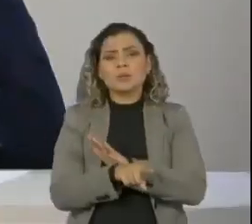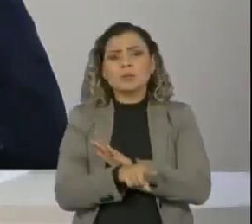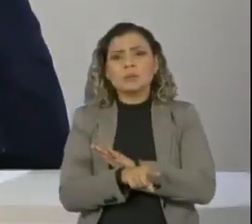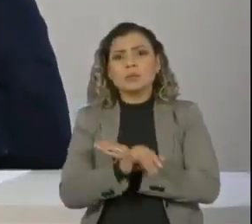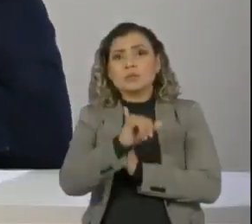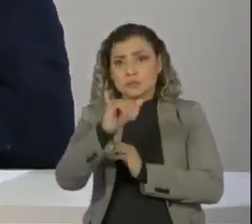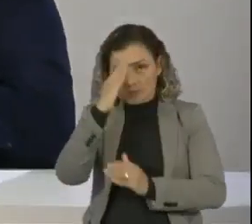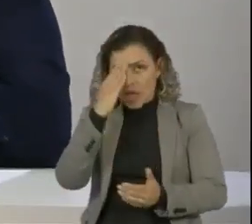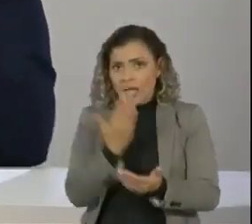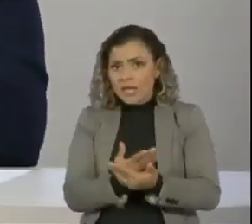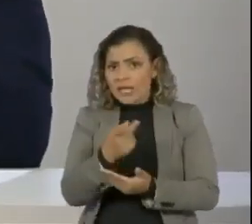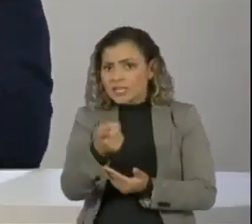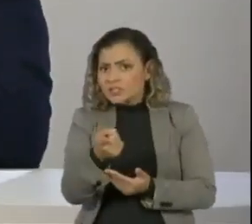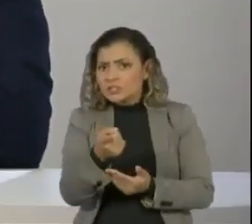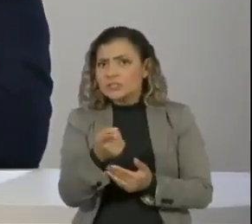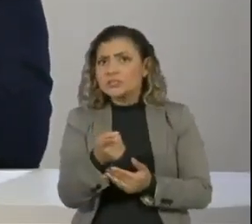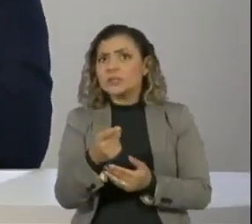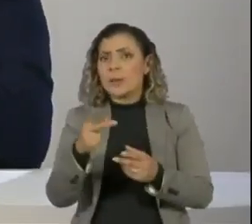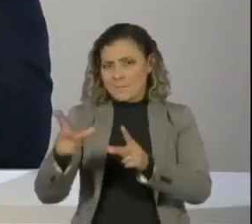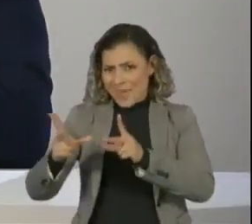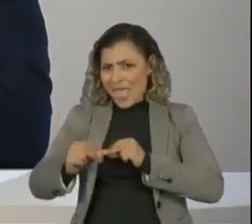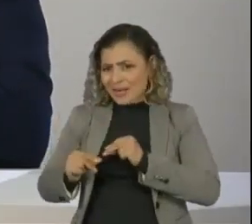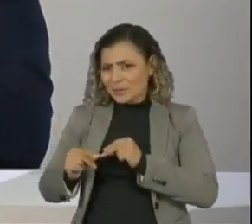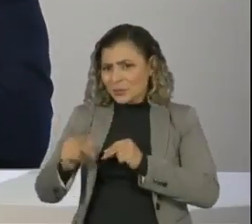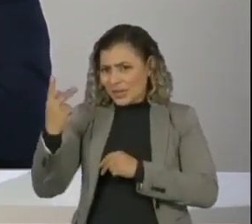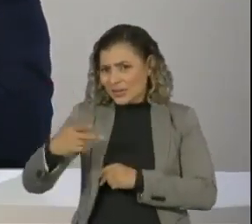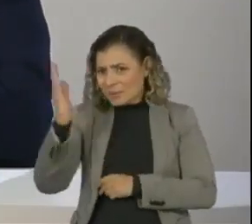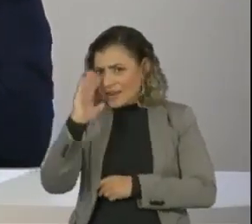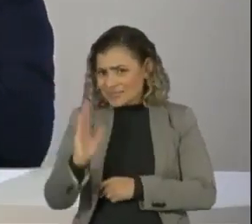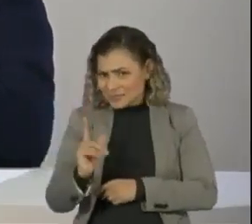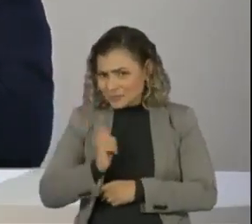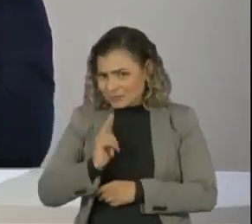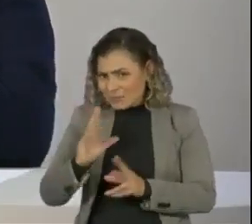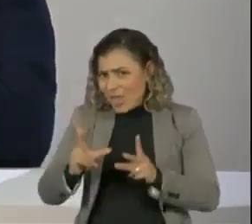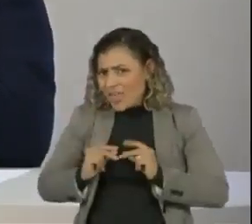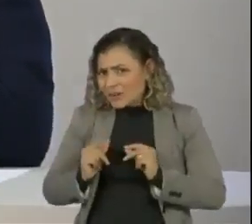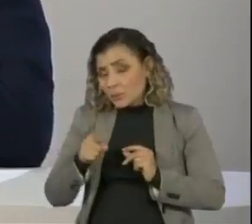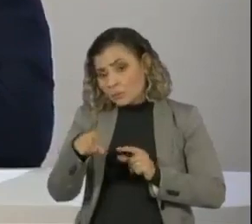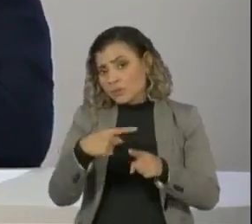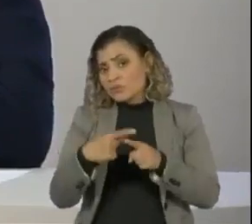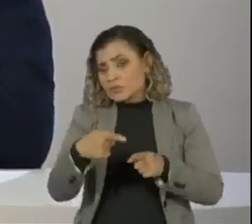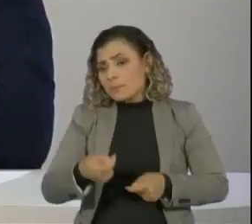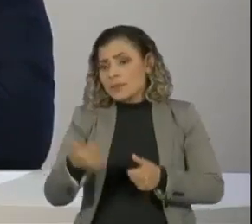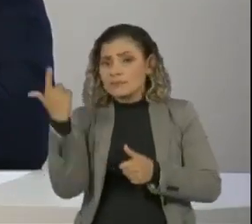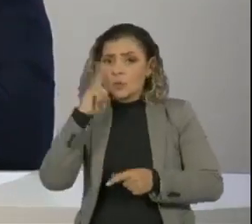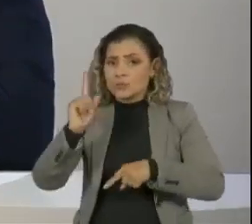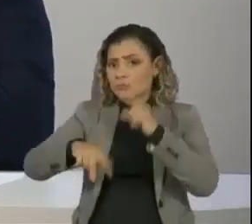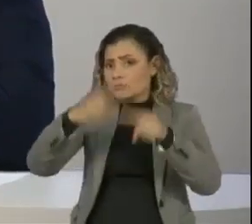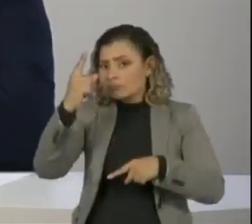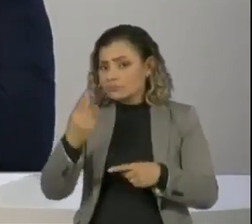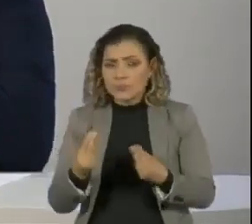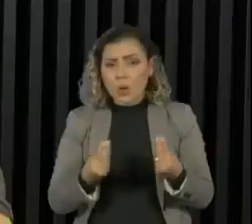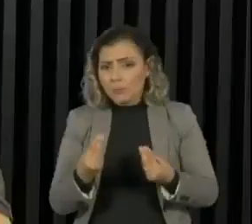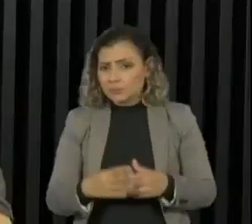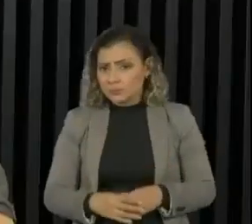Se você acredita que a gente pode falar sobre meritocracia no Brasil, já que você é um case de sucesso.